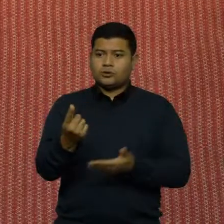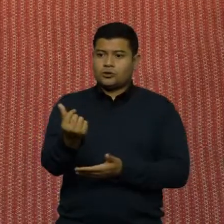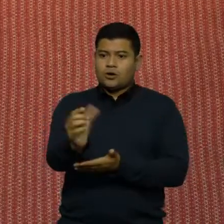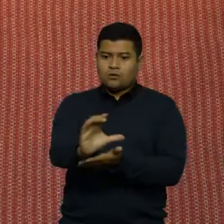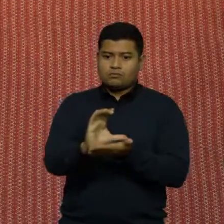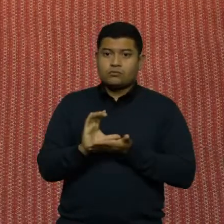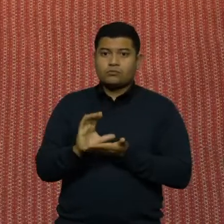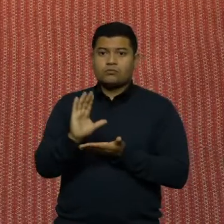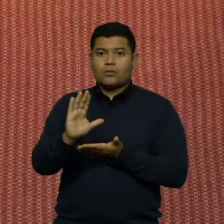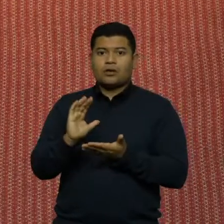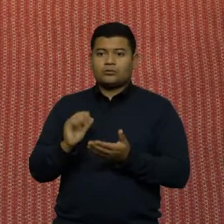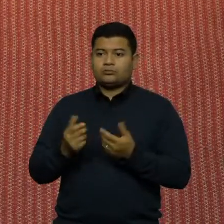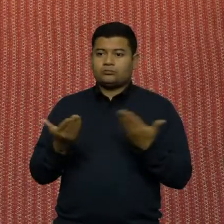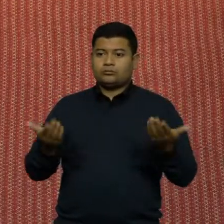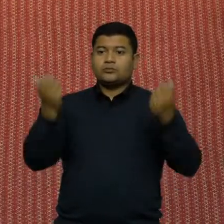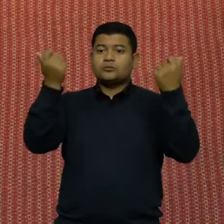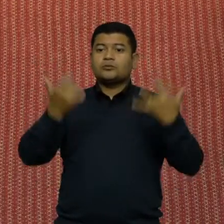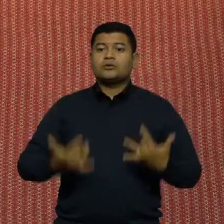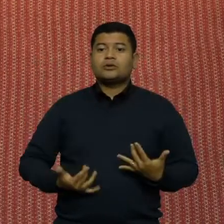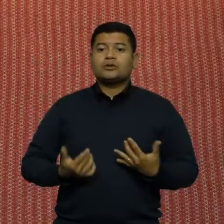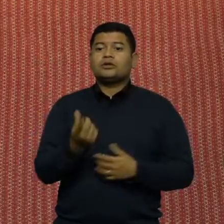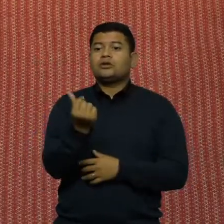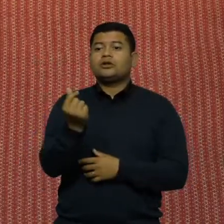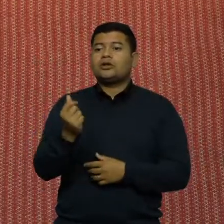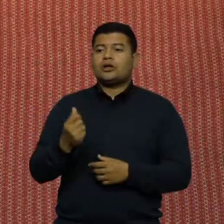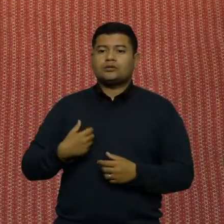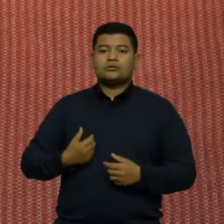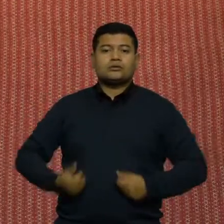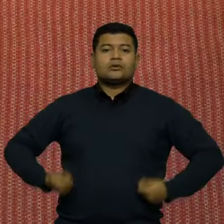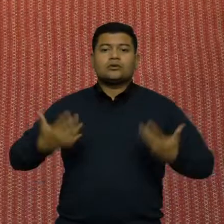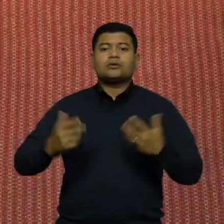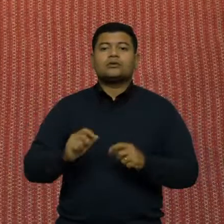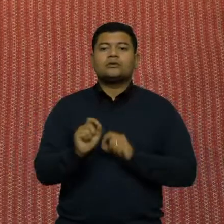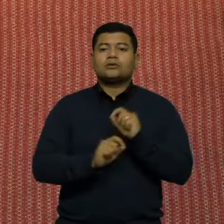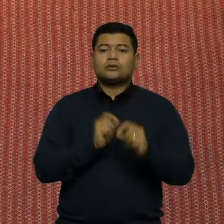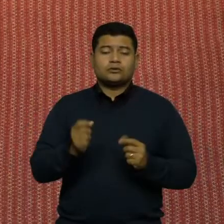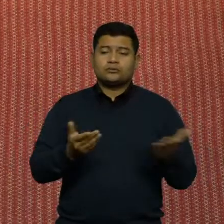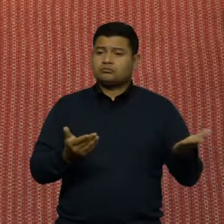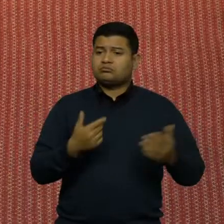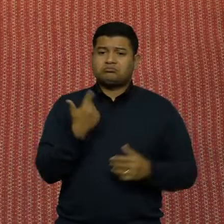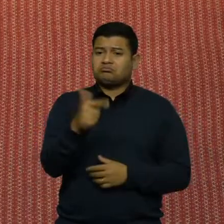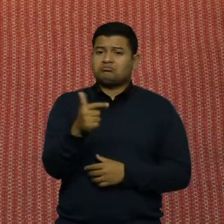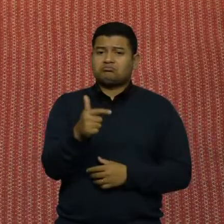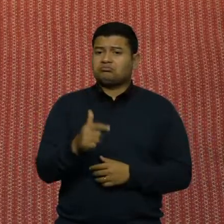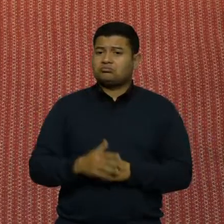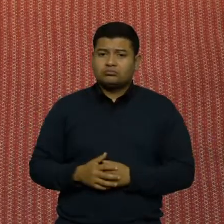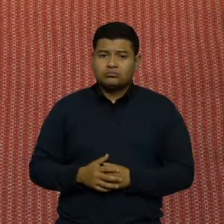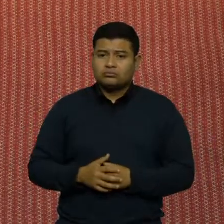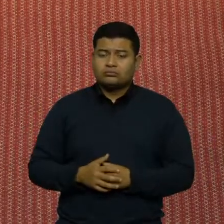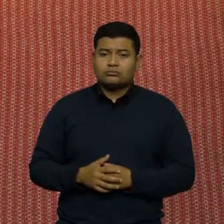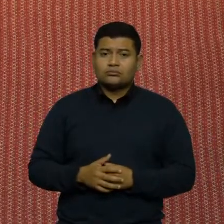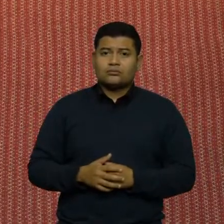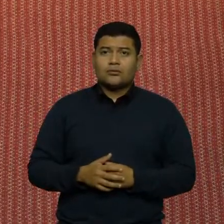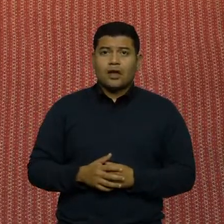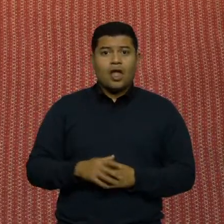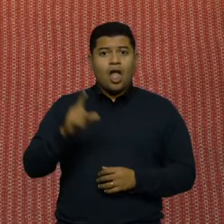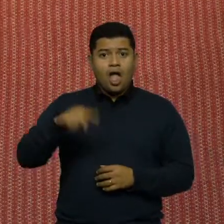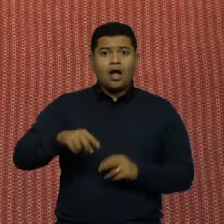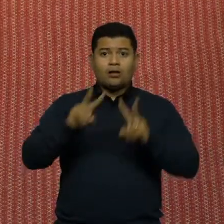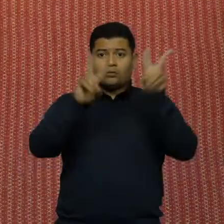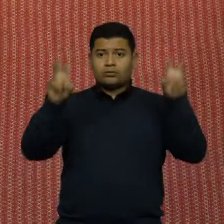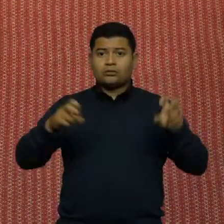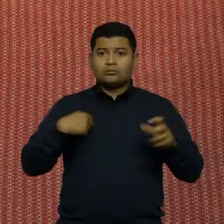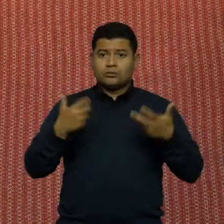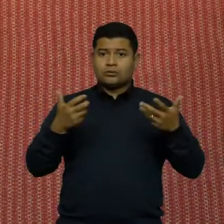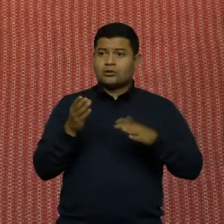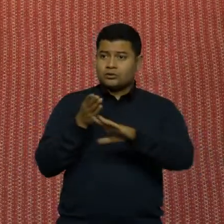A independência. Por quê? E essa é uma das pautas, Gessé, que eu quero levar para